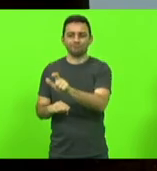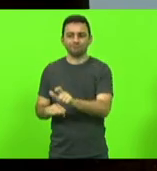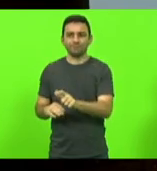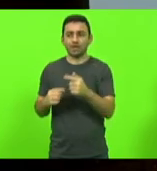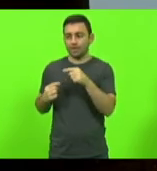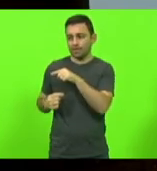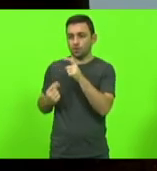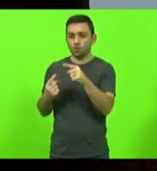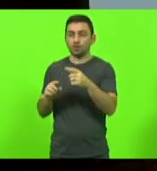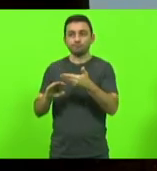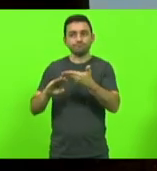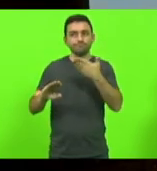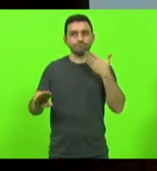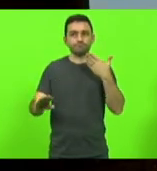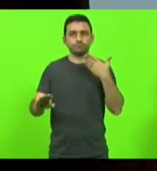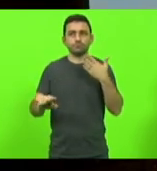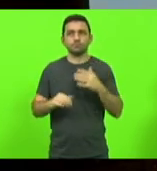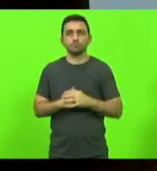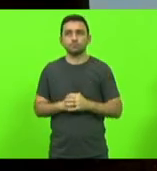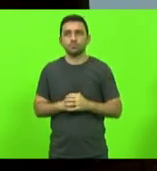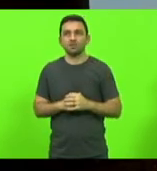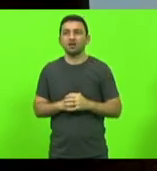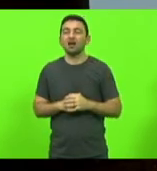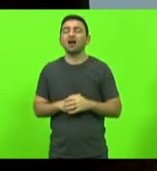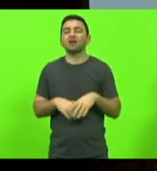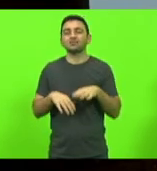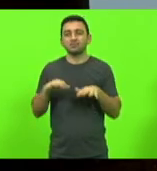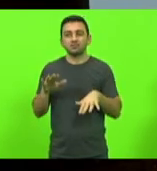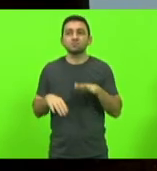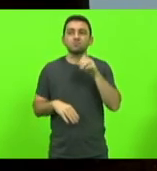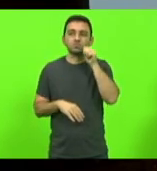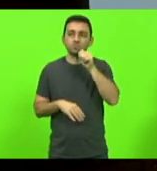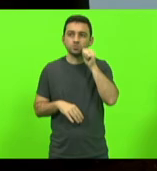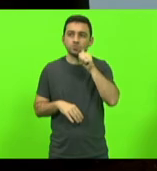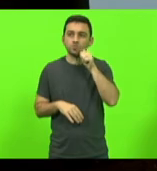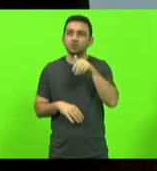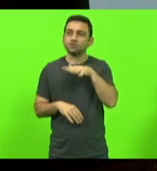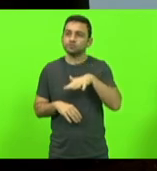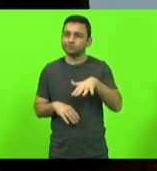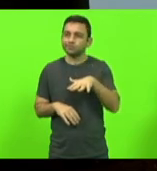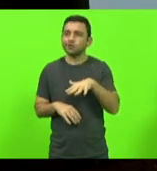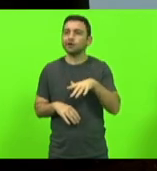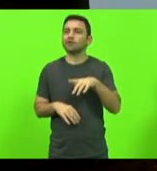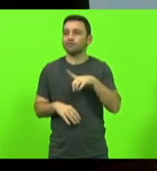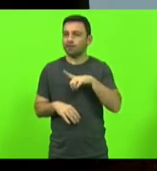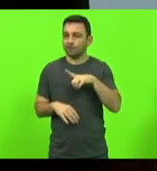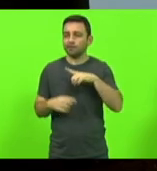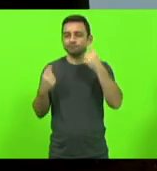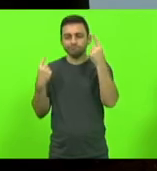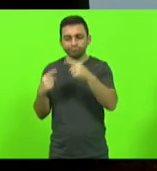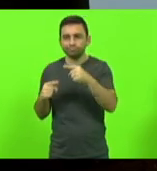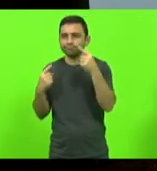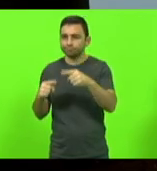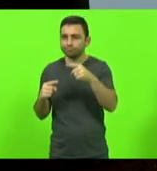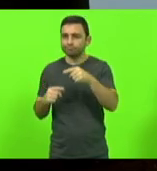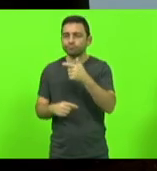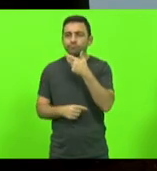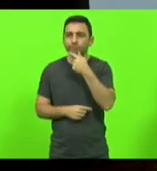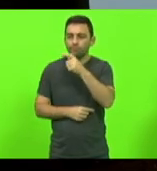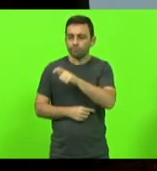As mulheres, mesmo assim, voltam a ser vítimas da violência.